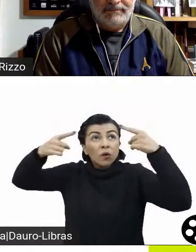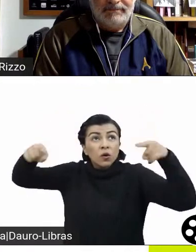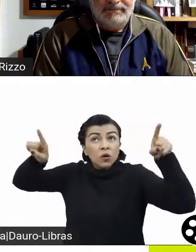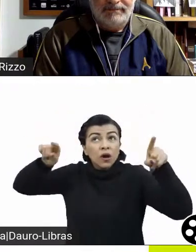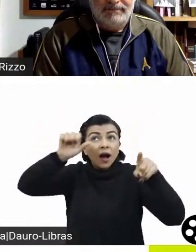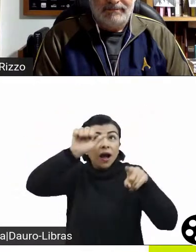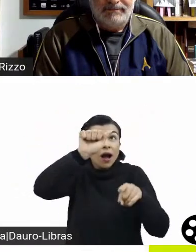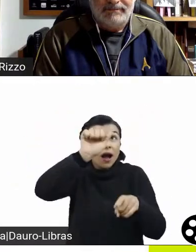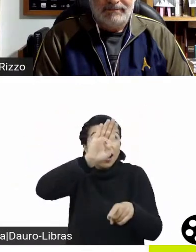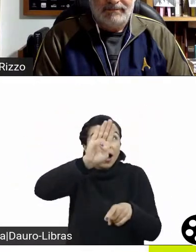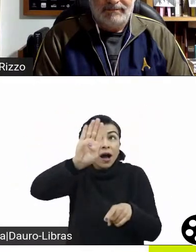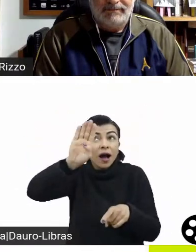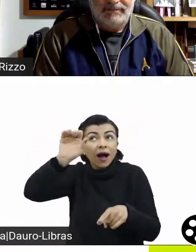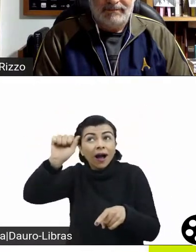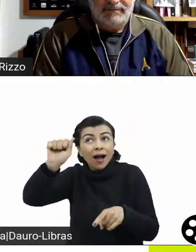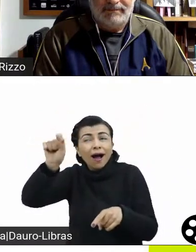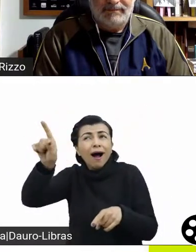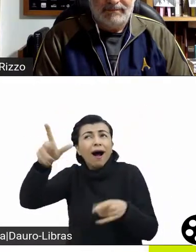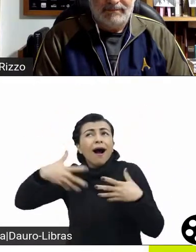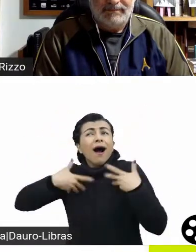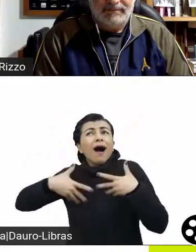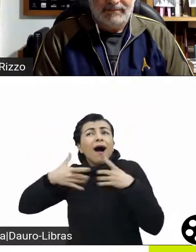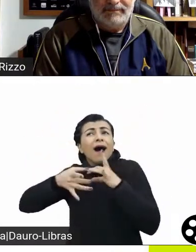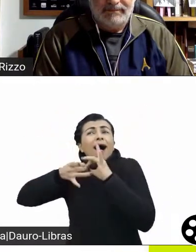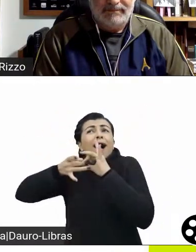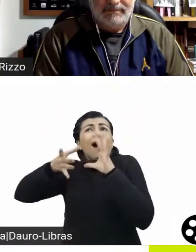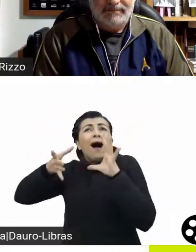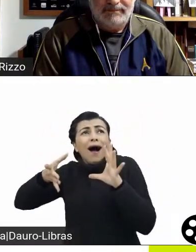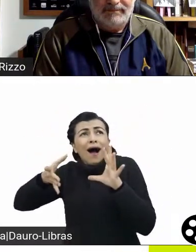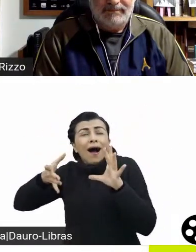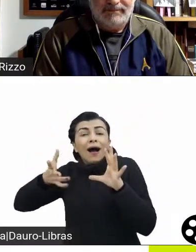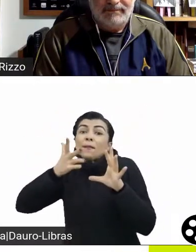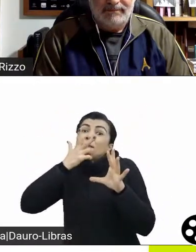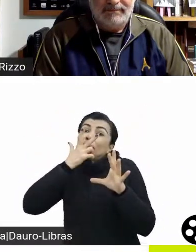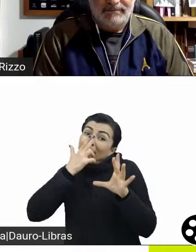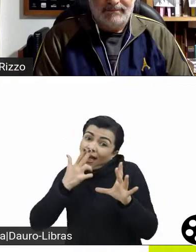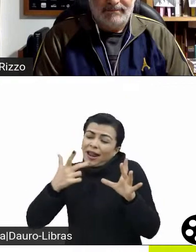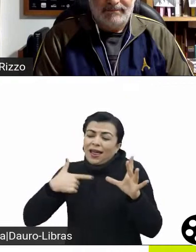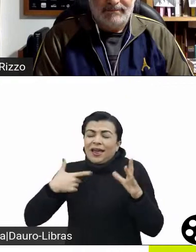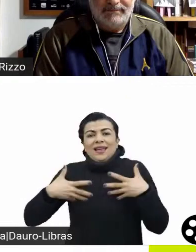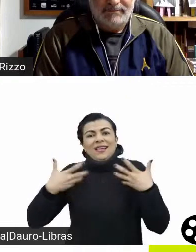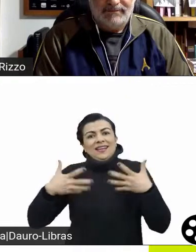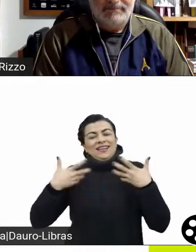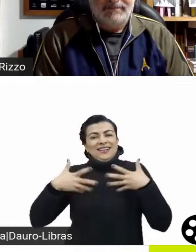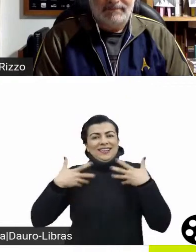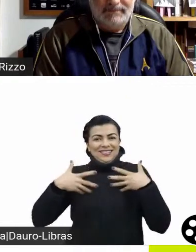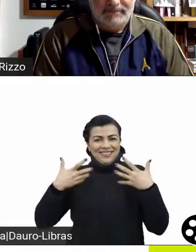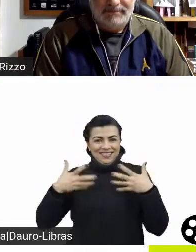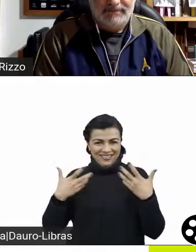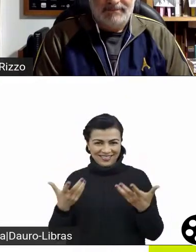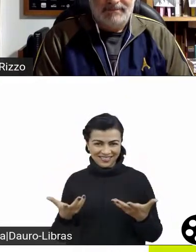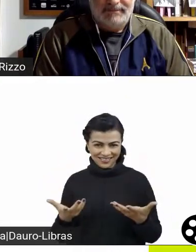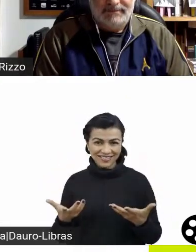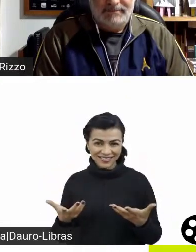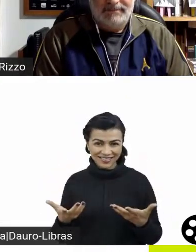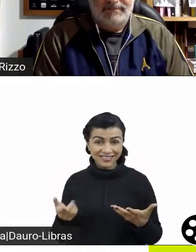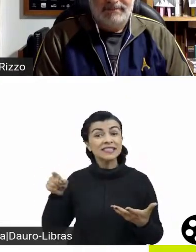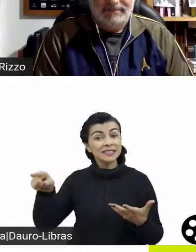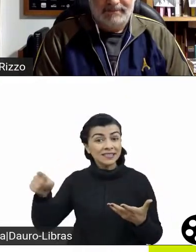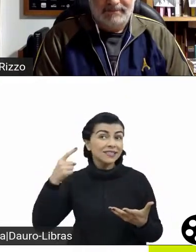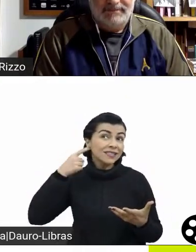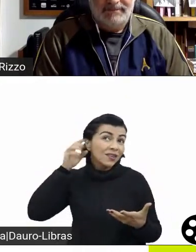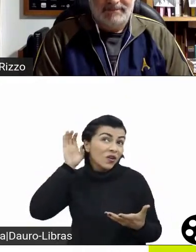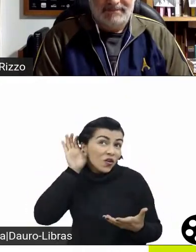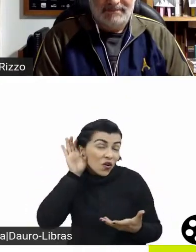curtir a vida. Então ela curte as músicas do ABBA que fazem ela se sentir viva, fazem ela se sentir feliz. Em certo momento ela para de ouvir as